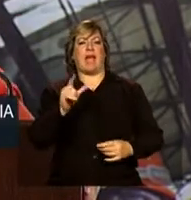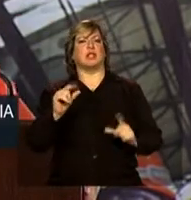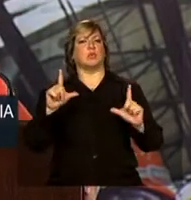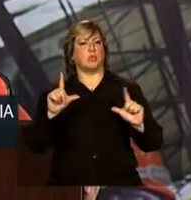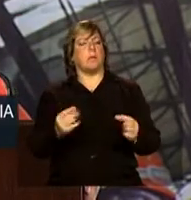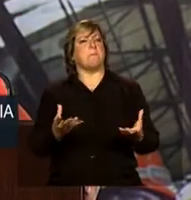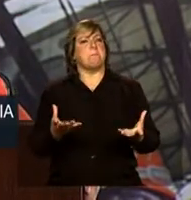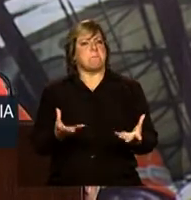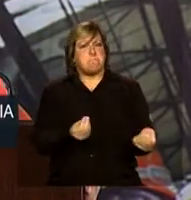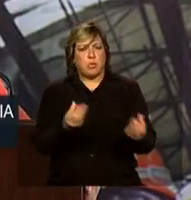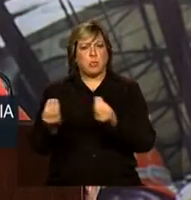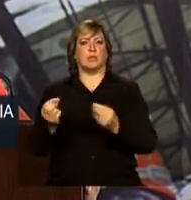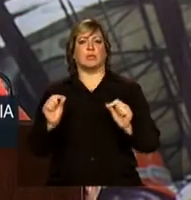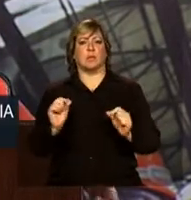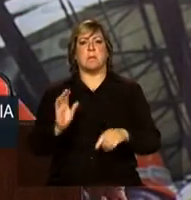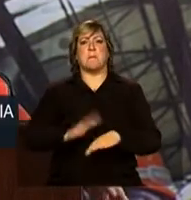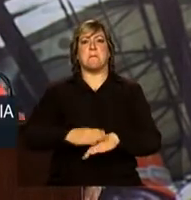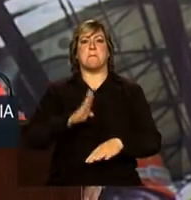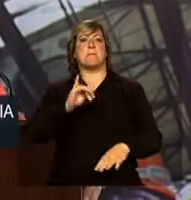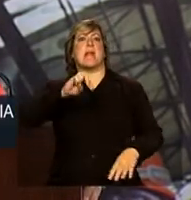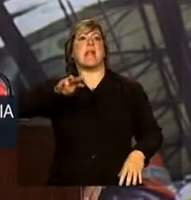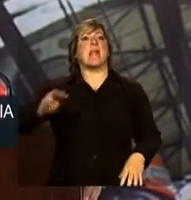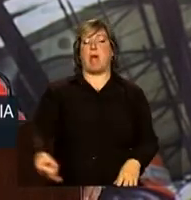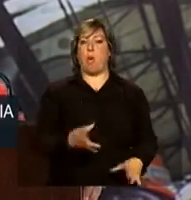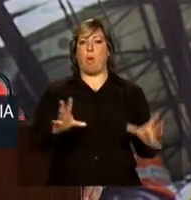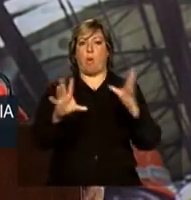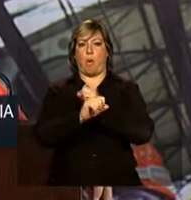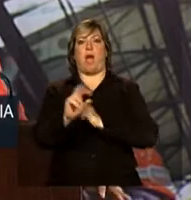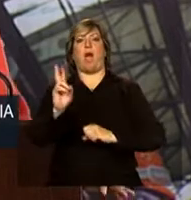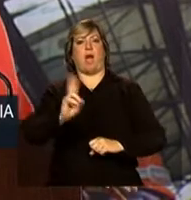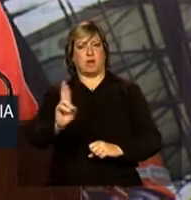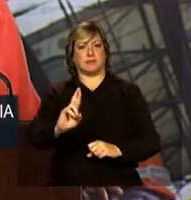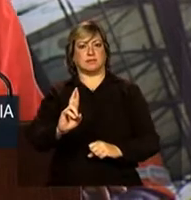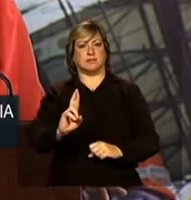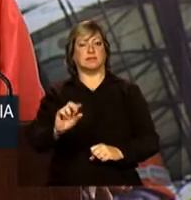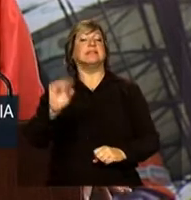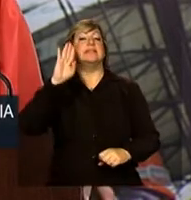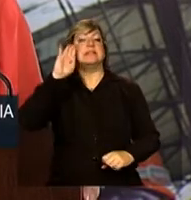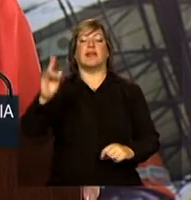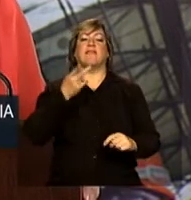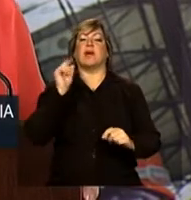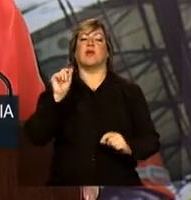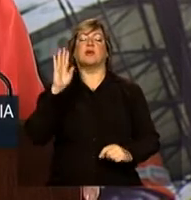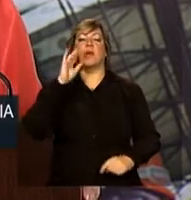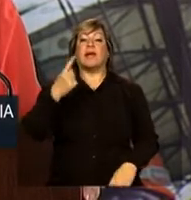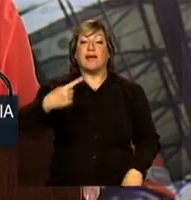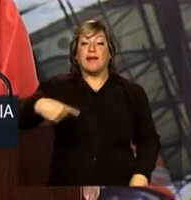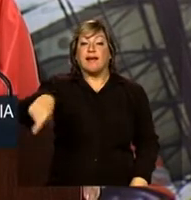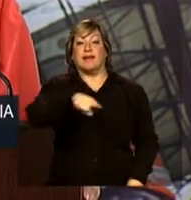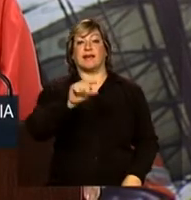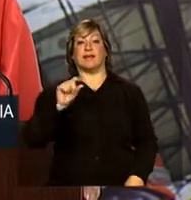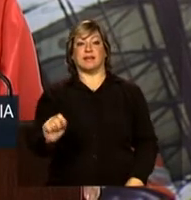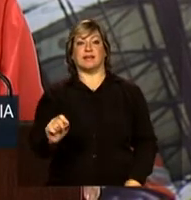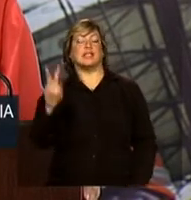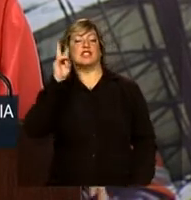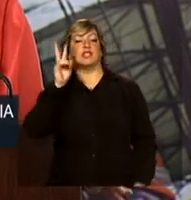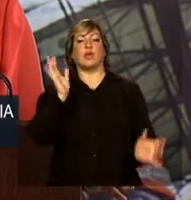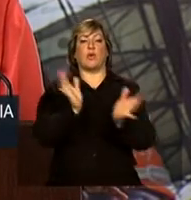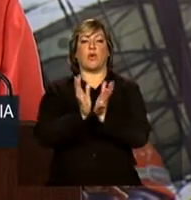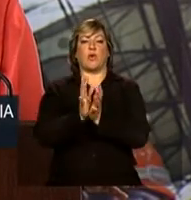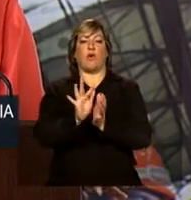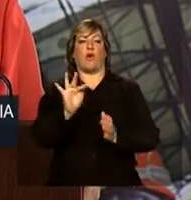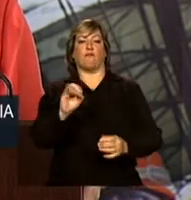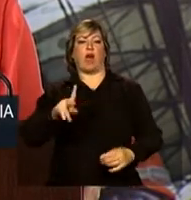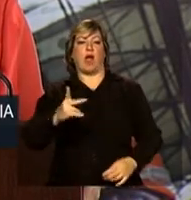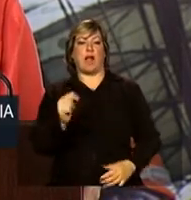que montam a bilhões de reais e destaco, sobretudo, aquelas relativas à folha de